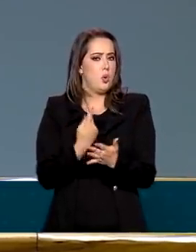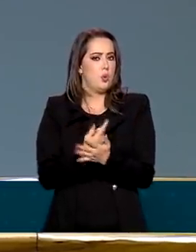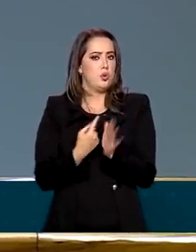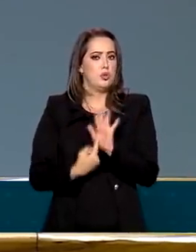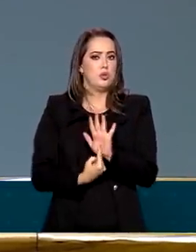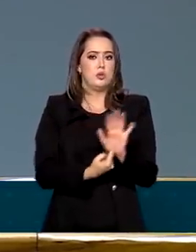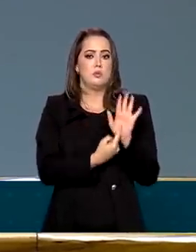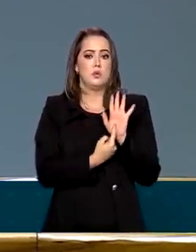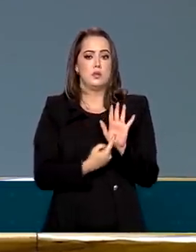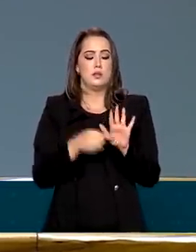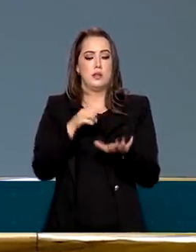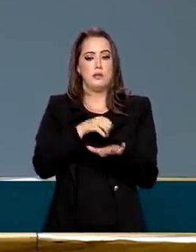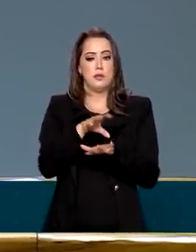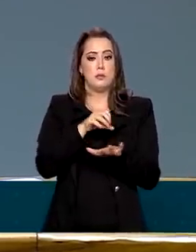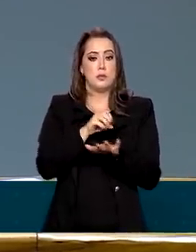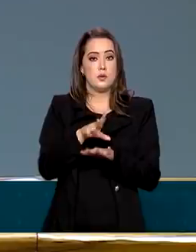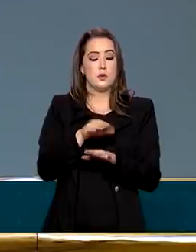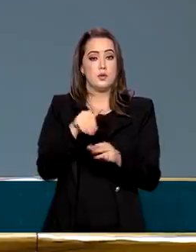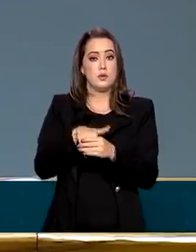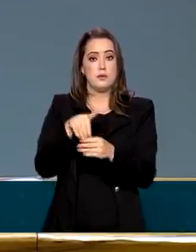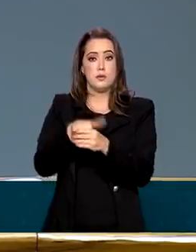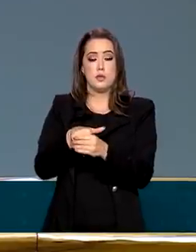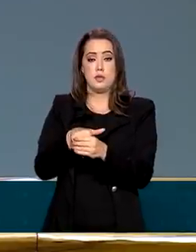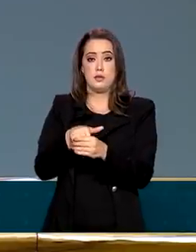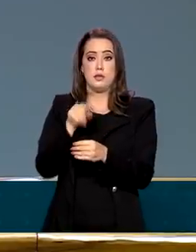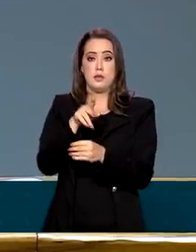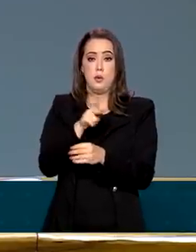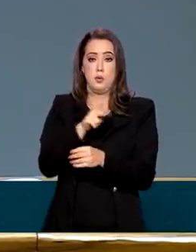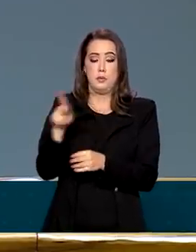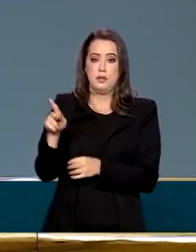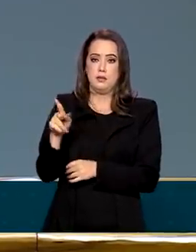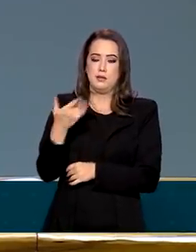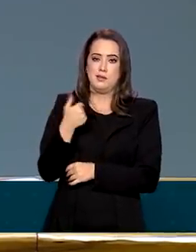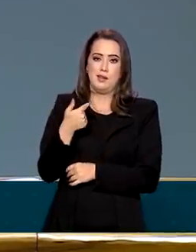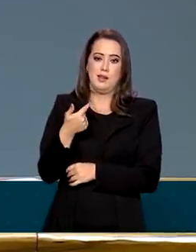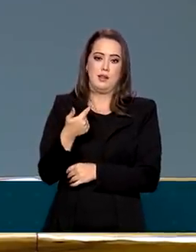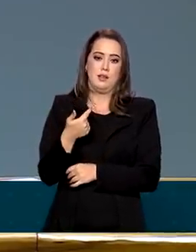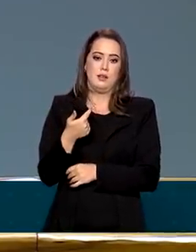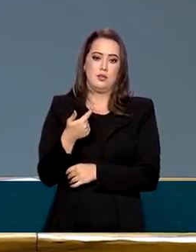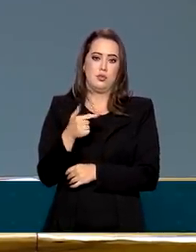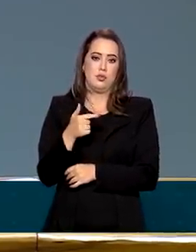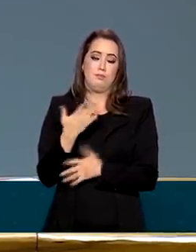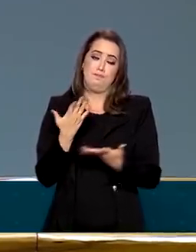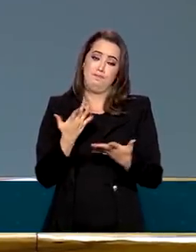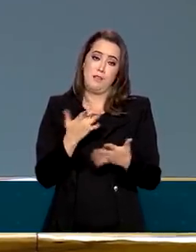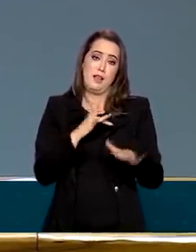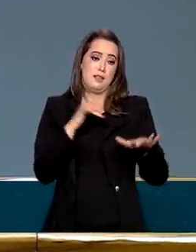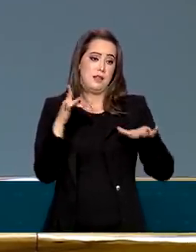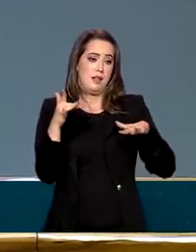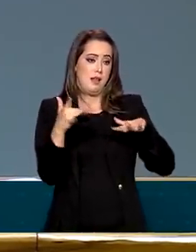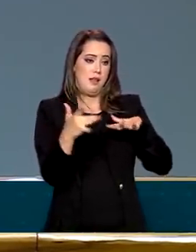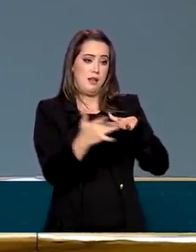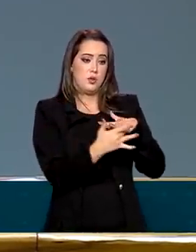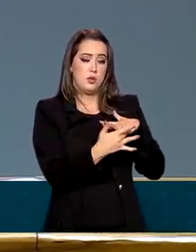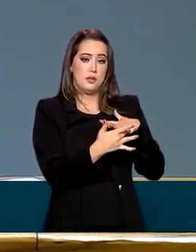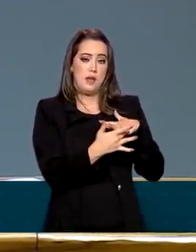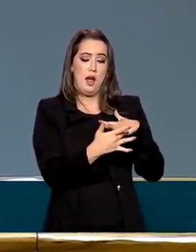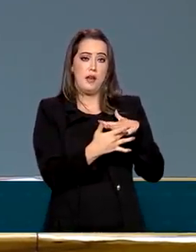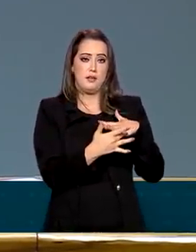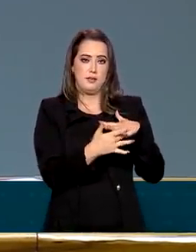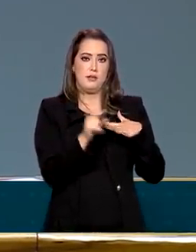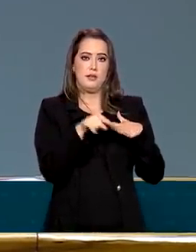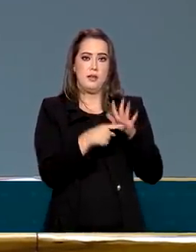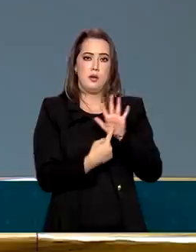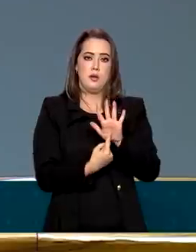das eleições presidenciais, ela acabou perdendo credibilidade em relação às mídias sociais, que cobriram menor o fenômeno da eleição.